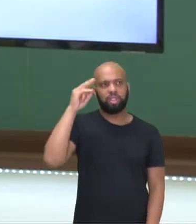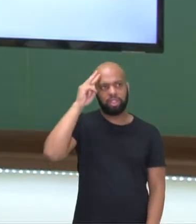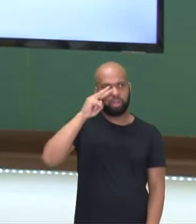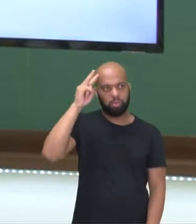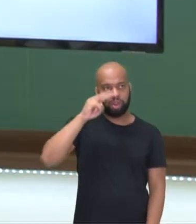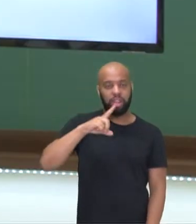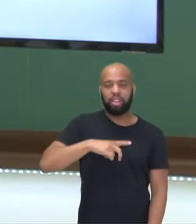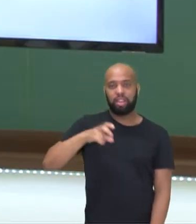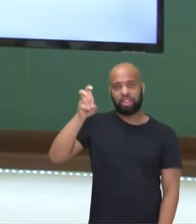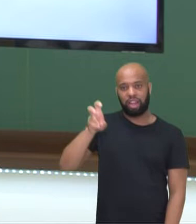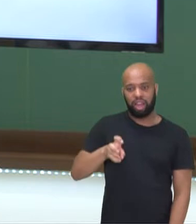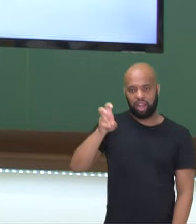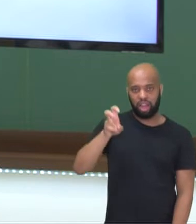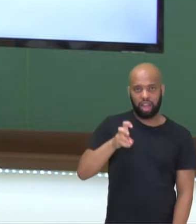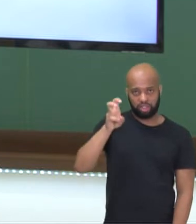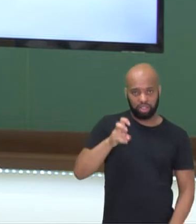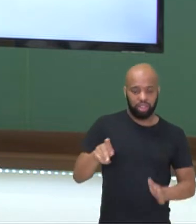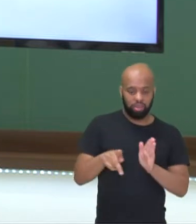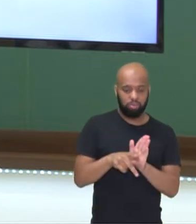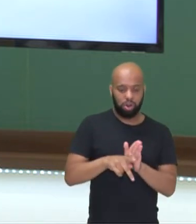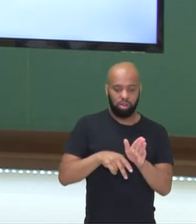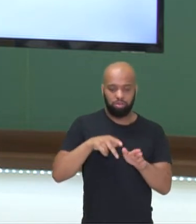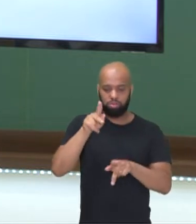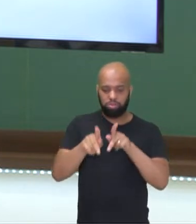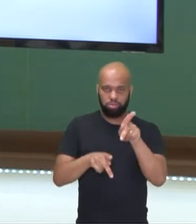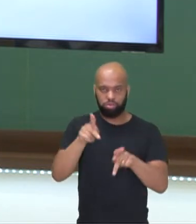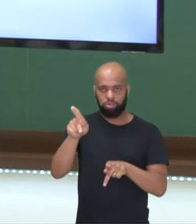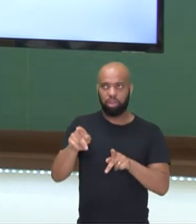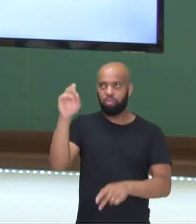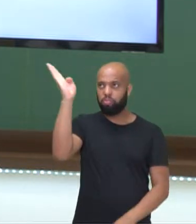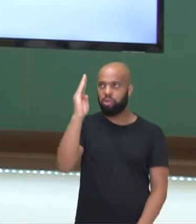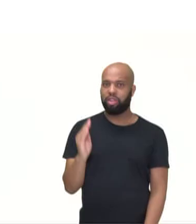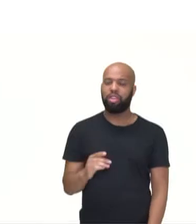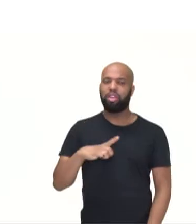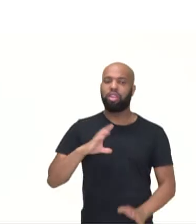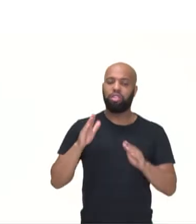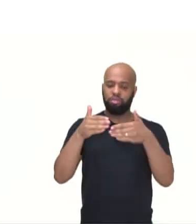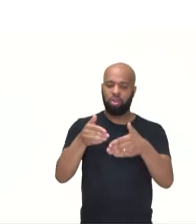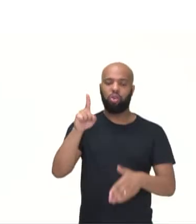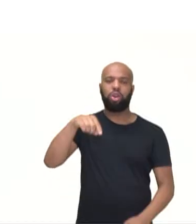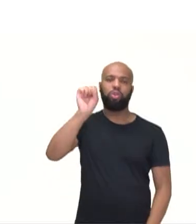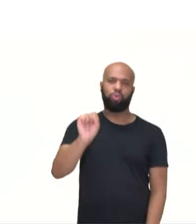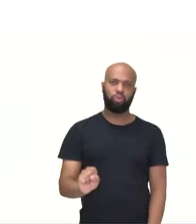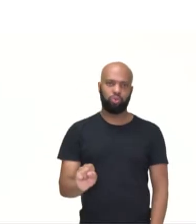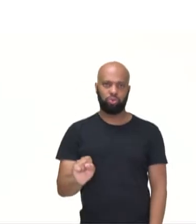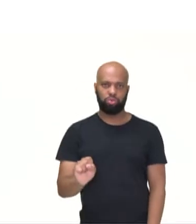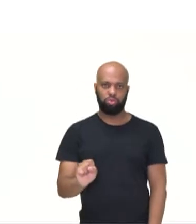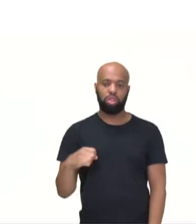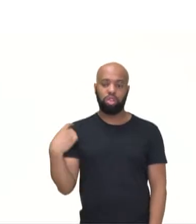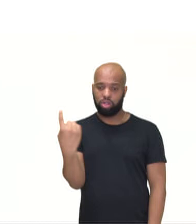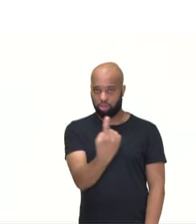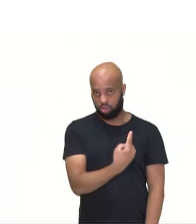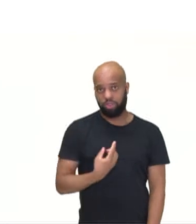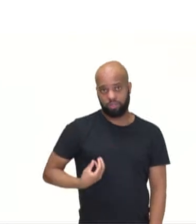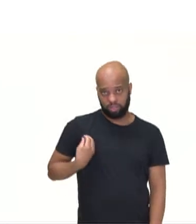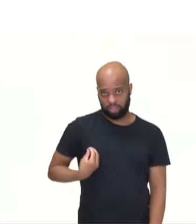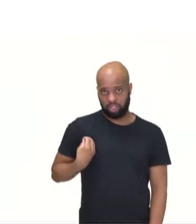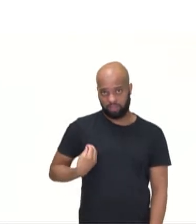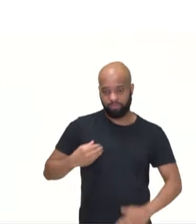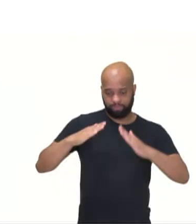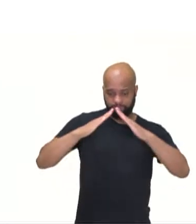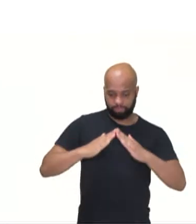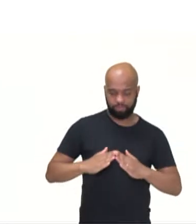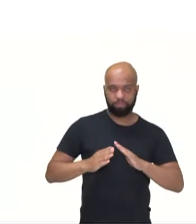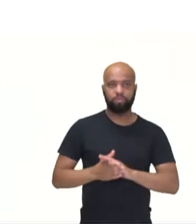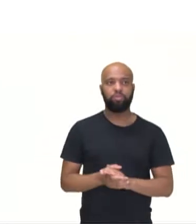urbanização das regiões brasileiras, tendo como foco principalmente o sul, onde nós vivemos, onde nós moramos,